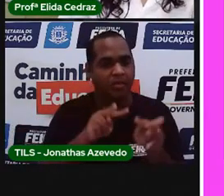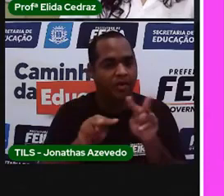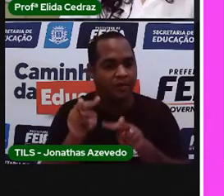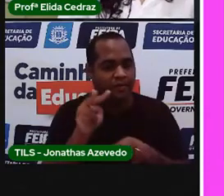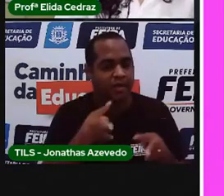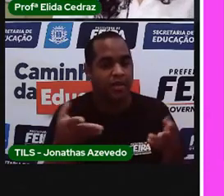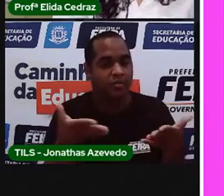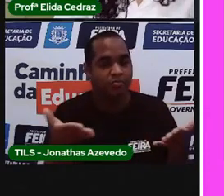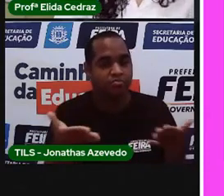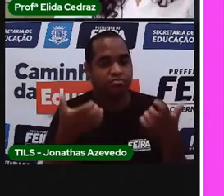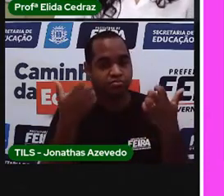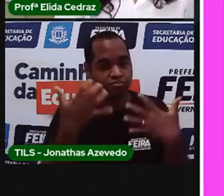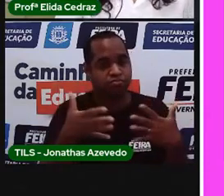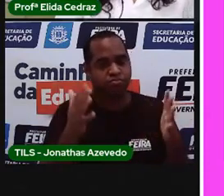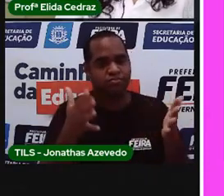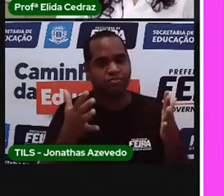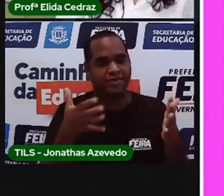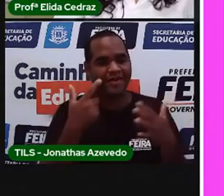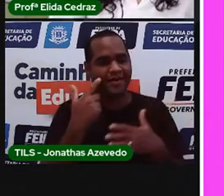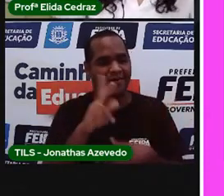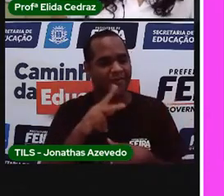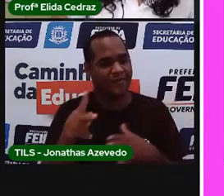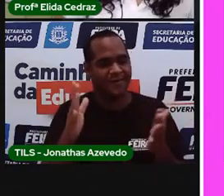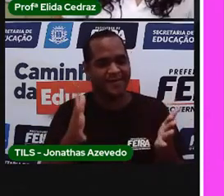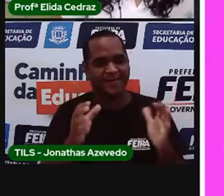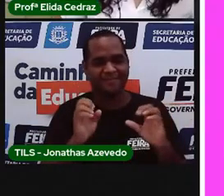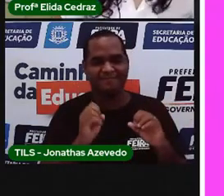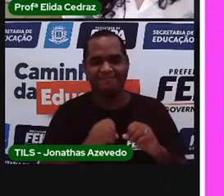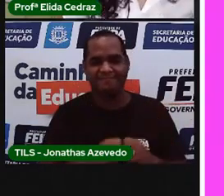o que você viu a pró fazer aqui.